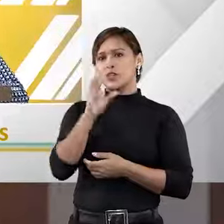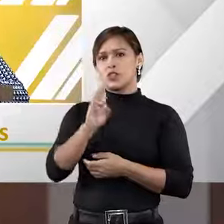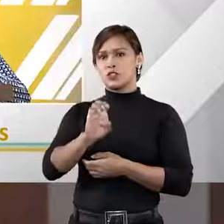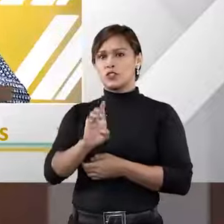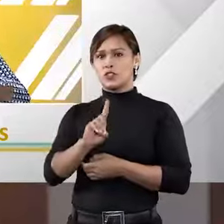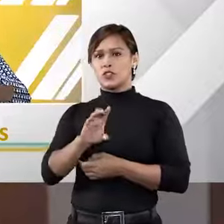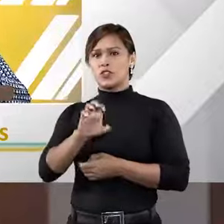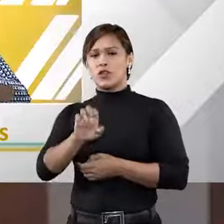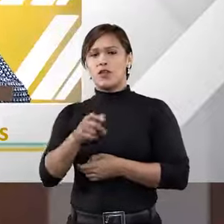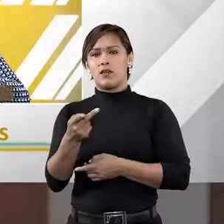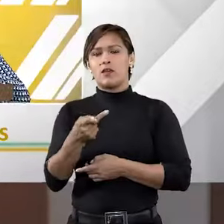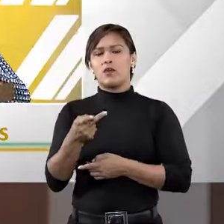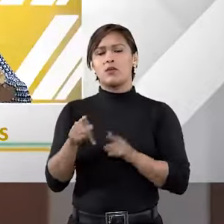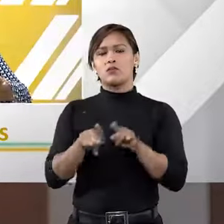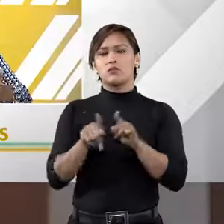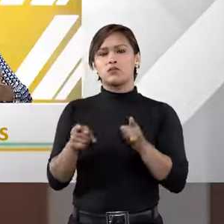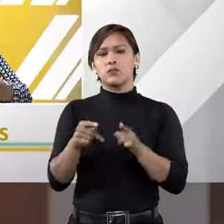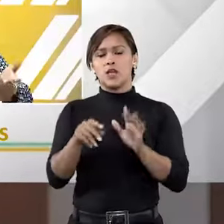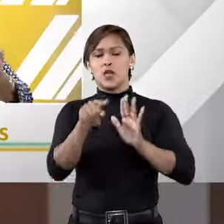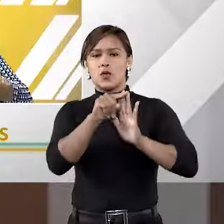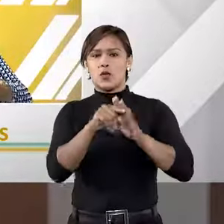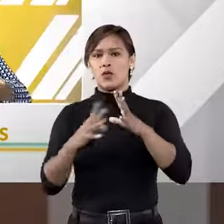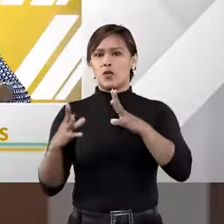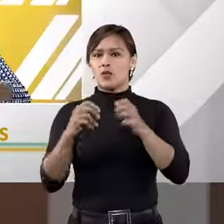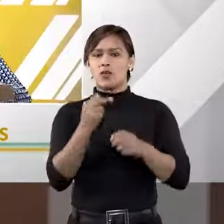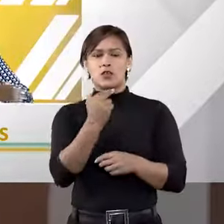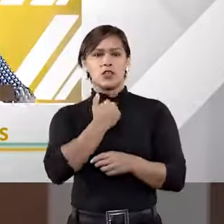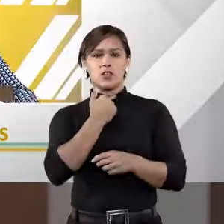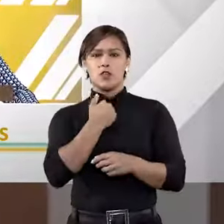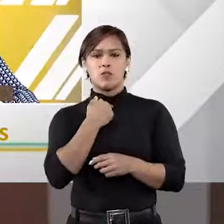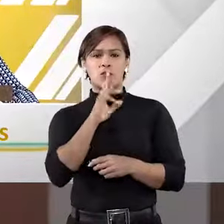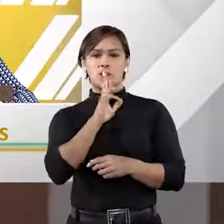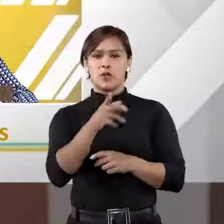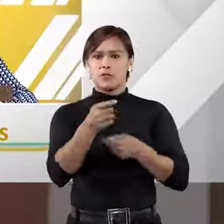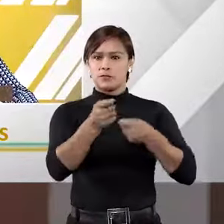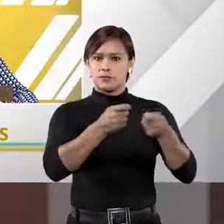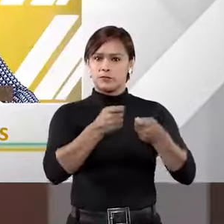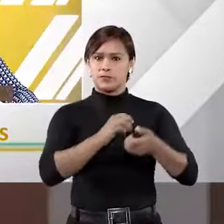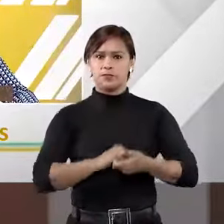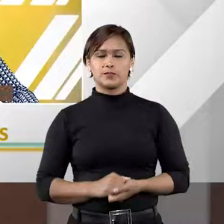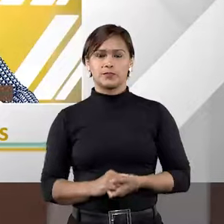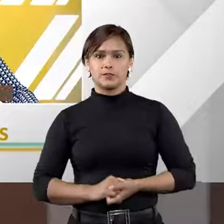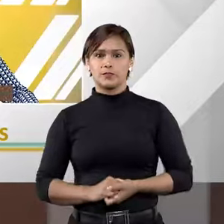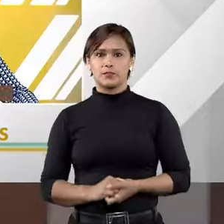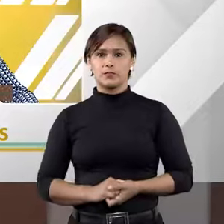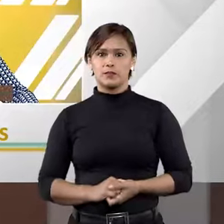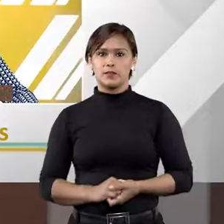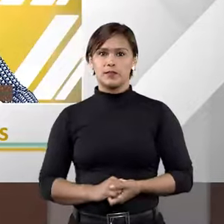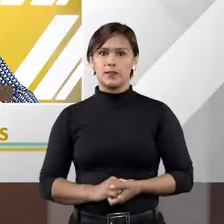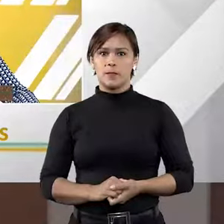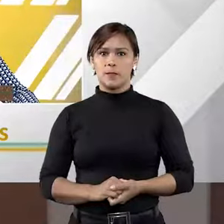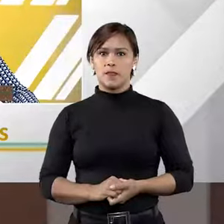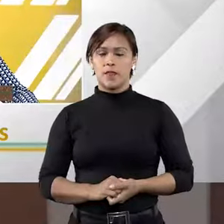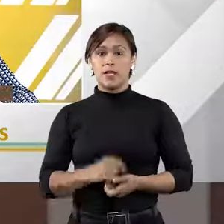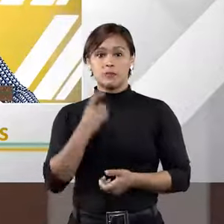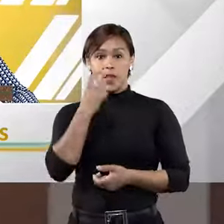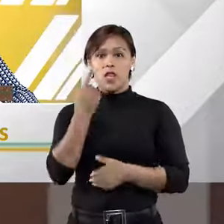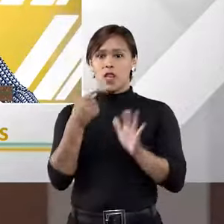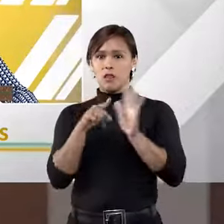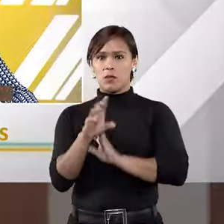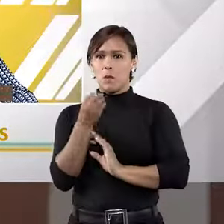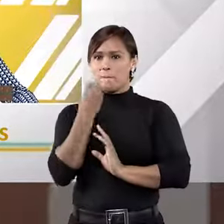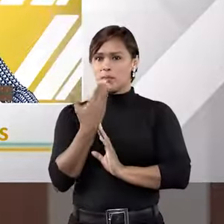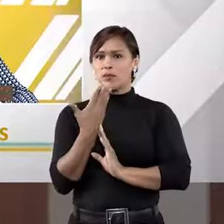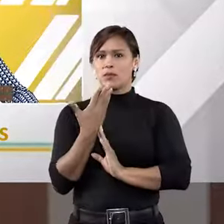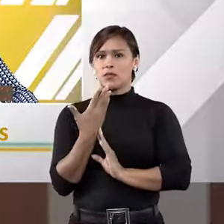Didier quais são os casos, os tipos de conflitos que não podem ser solucionados por esse mecanismo. É muito interessante essa